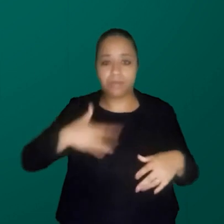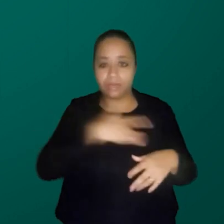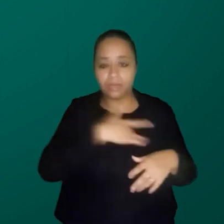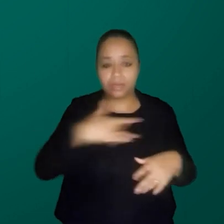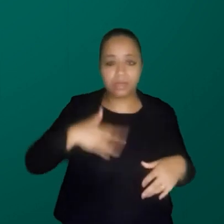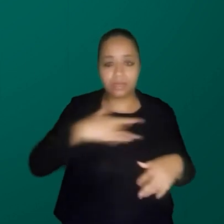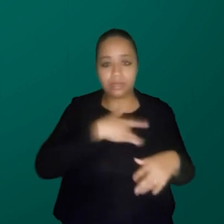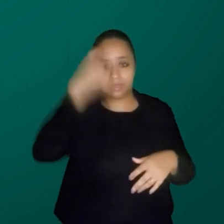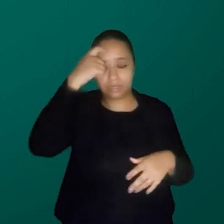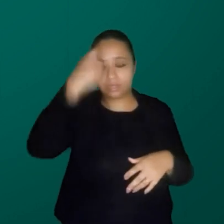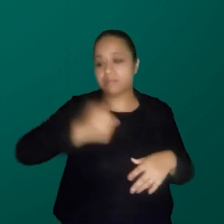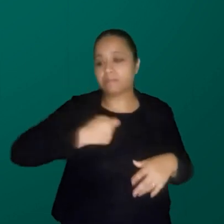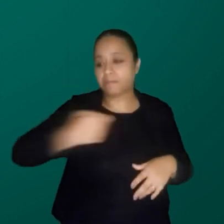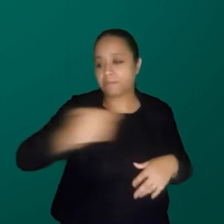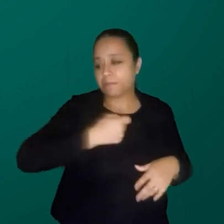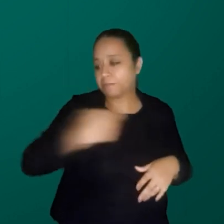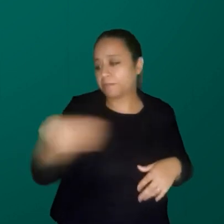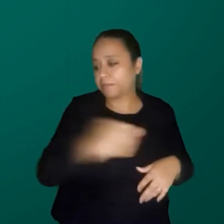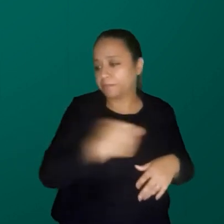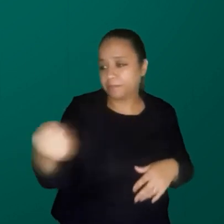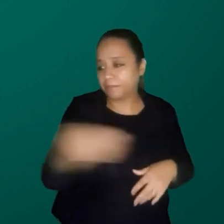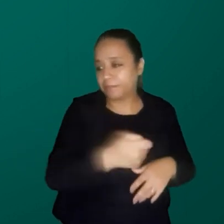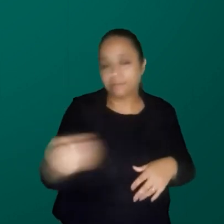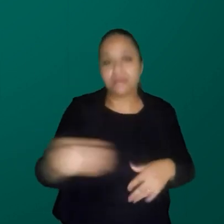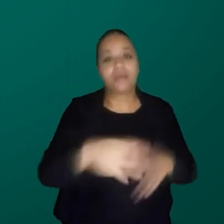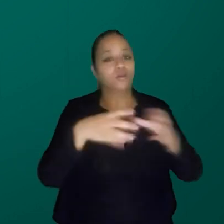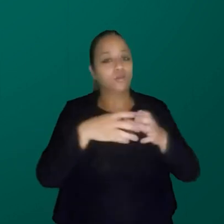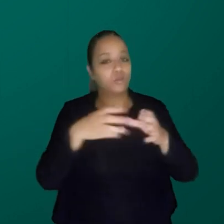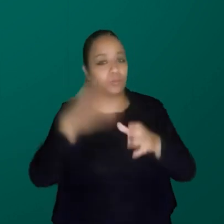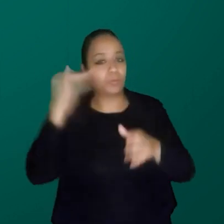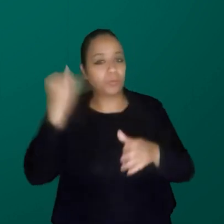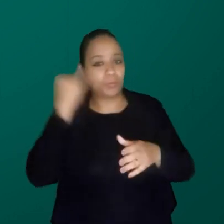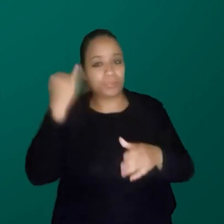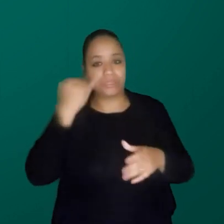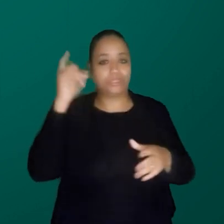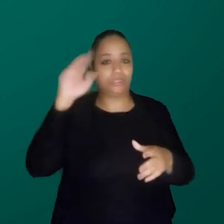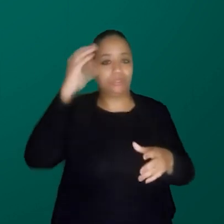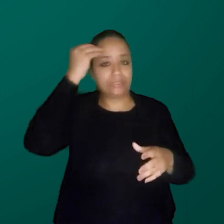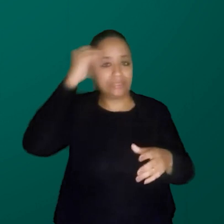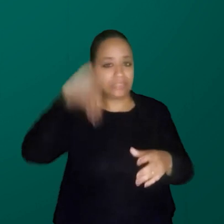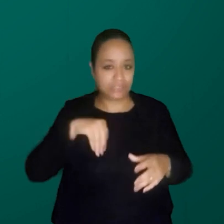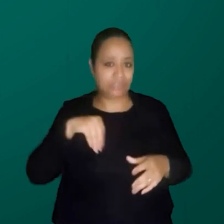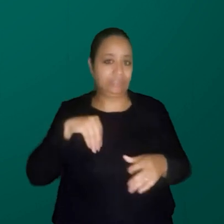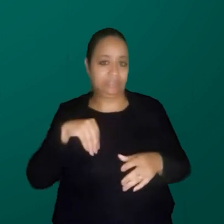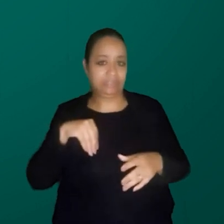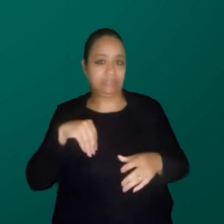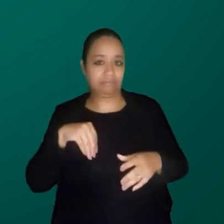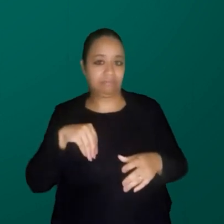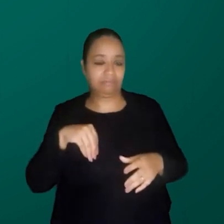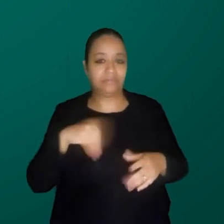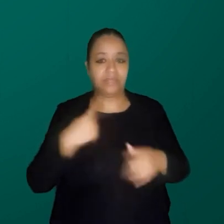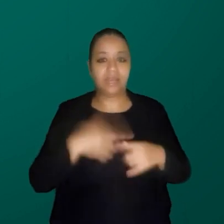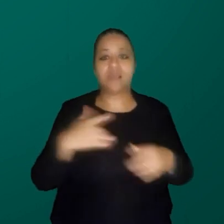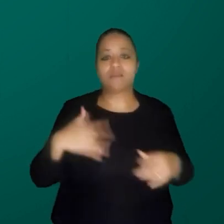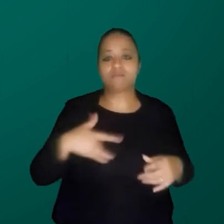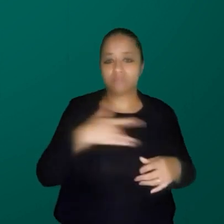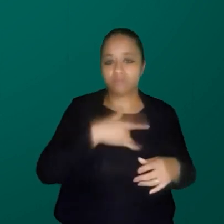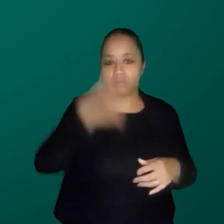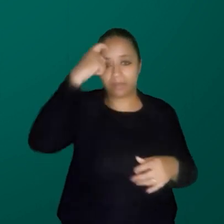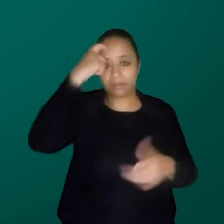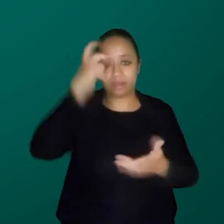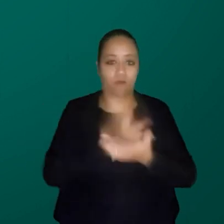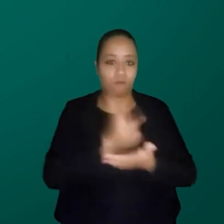entrevistando. E aí elas falam muito, assim, esse grupo foi essencial para que eu não desistisse da universidade, para manter minha saúde mental aqui dentro,